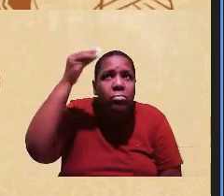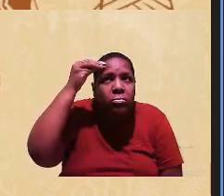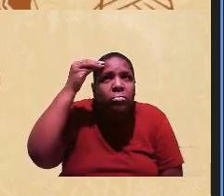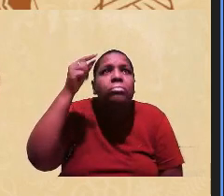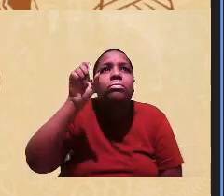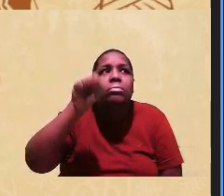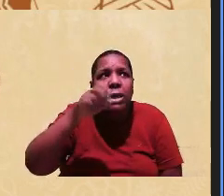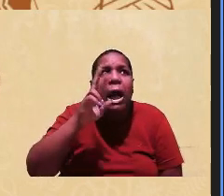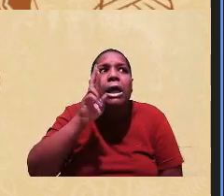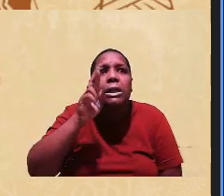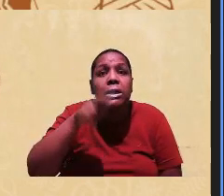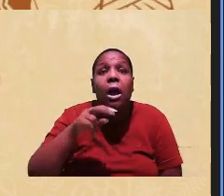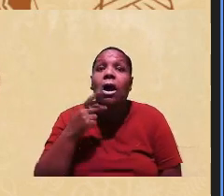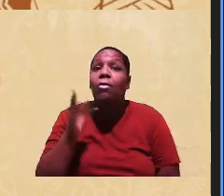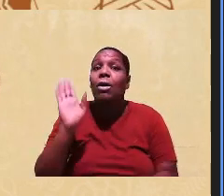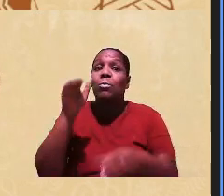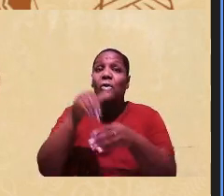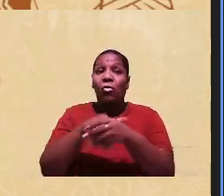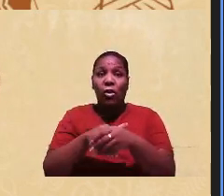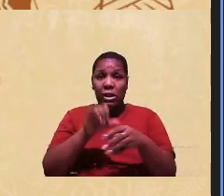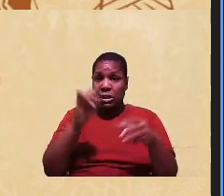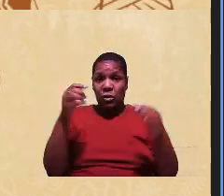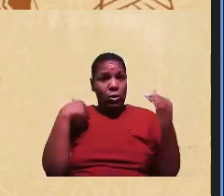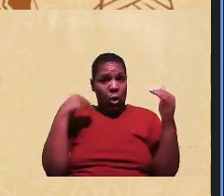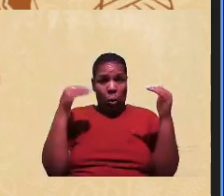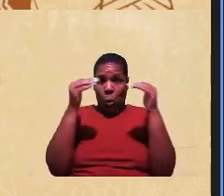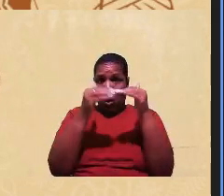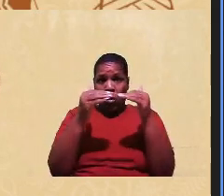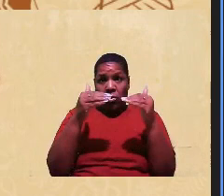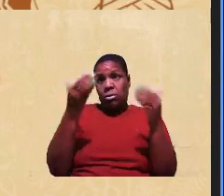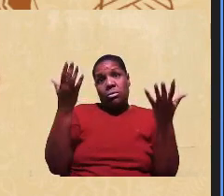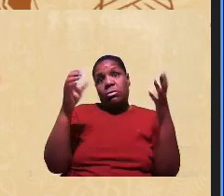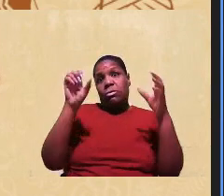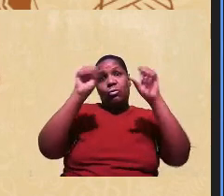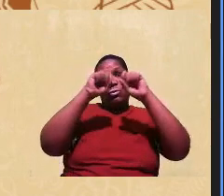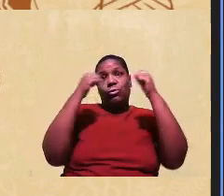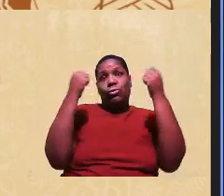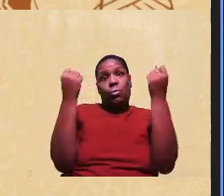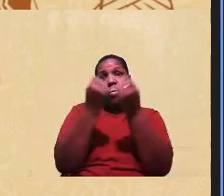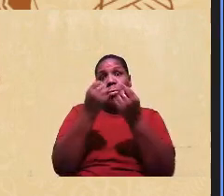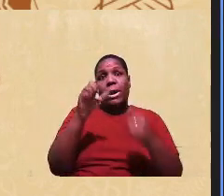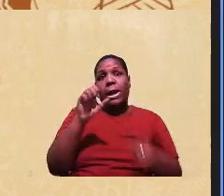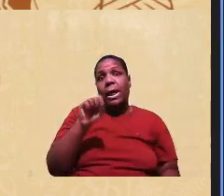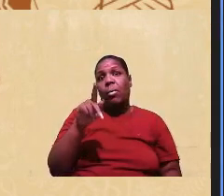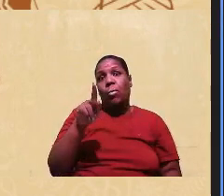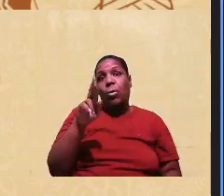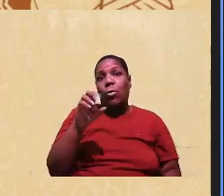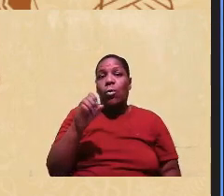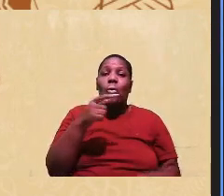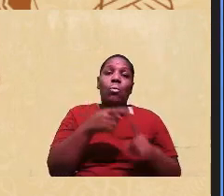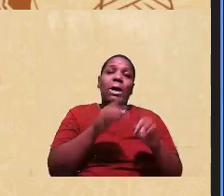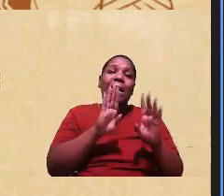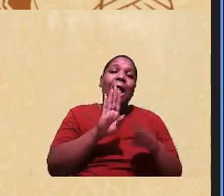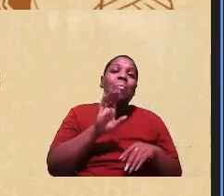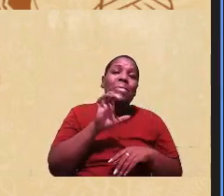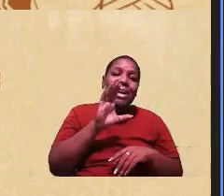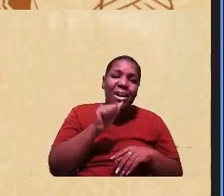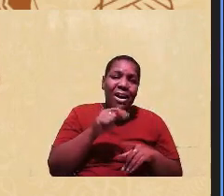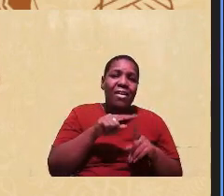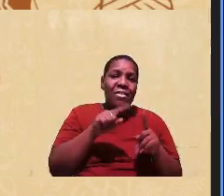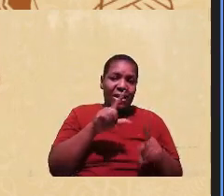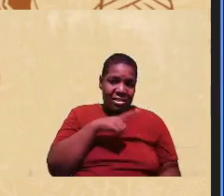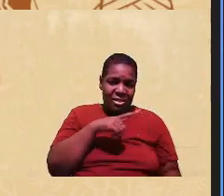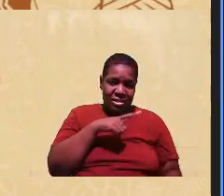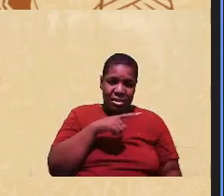aí, vai para o voto. Se não tem consenso nem no Supremo em muitas questões, por que que na banca vai ter? Mas, sempre o critério